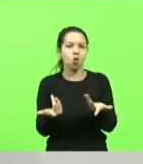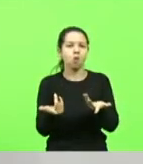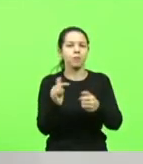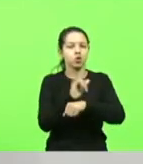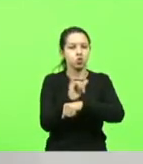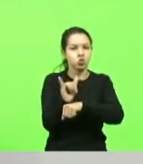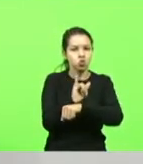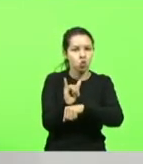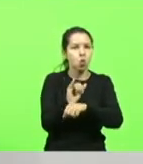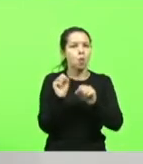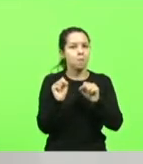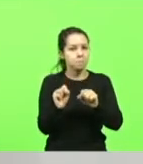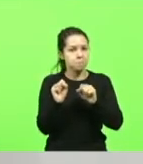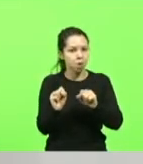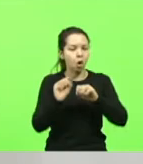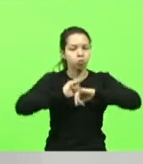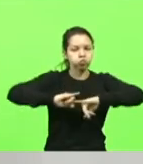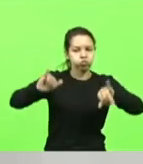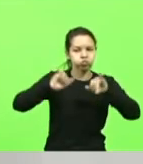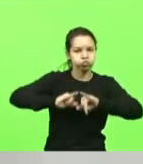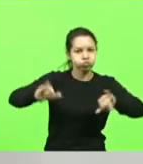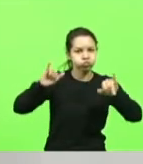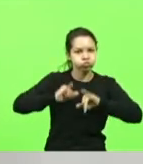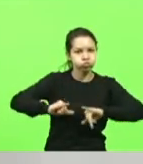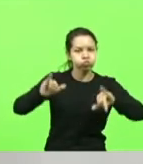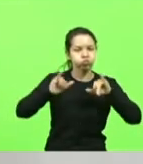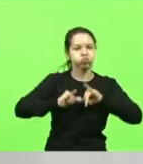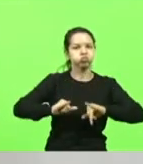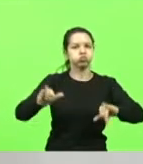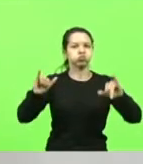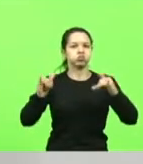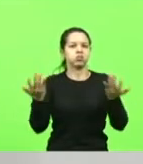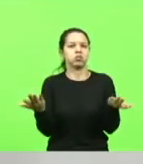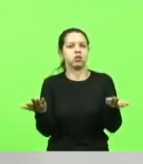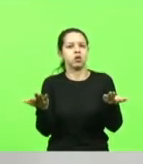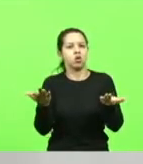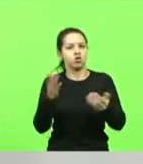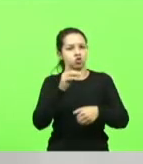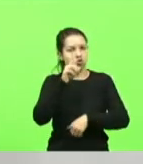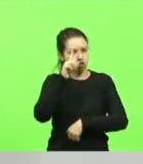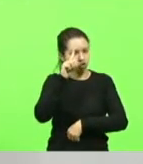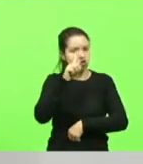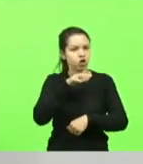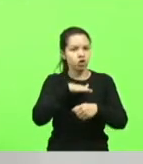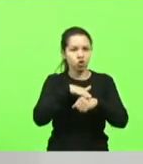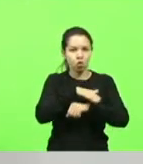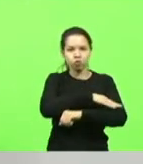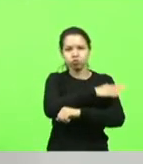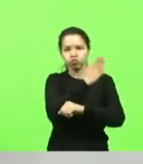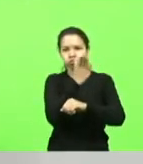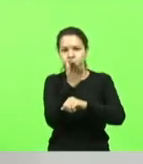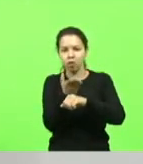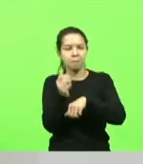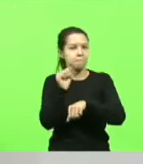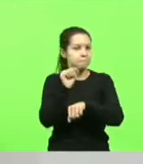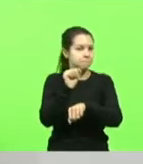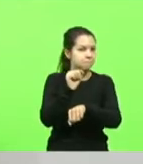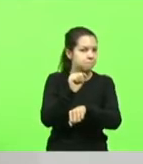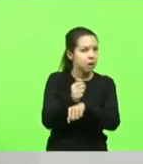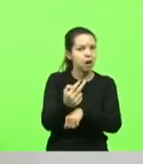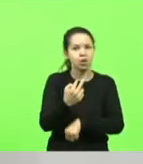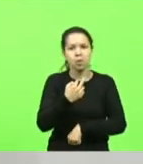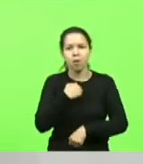como uma plataforma de arremessar esse tipo de coisa dia e noite. Nós não podemos parar até